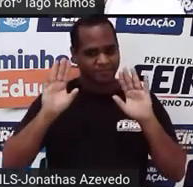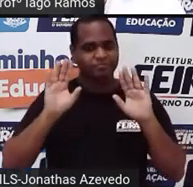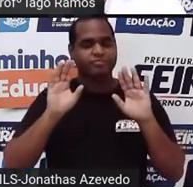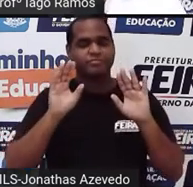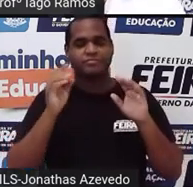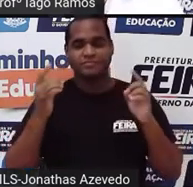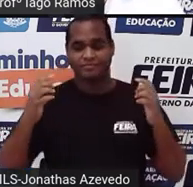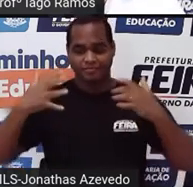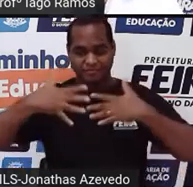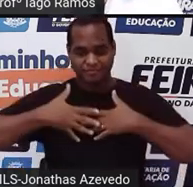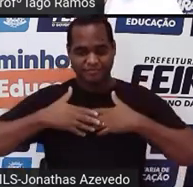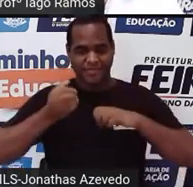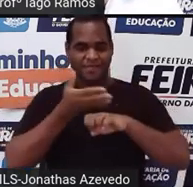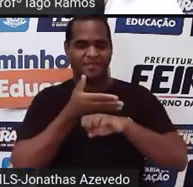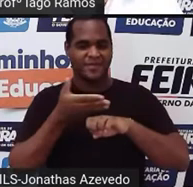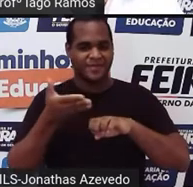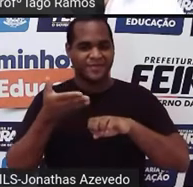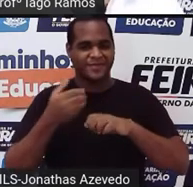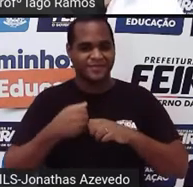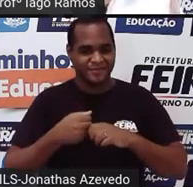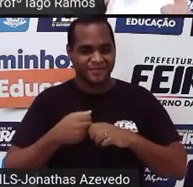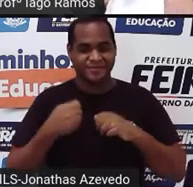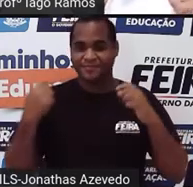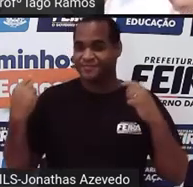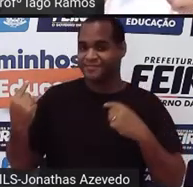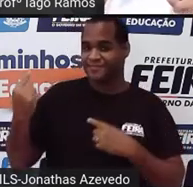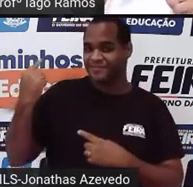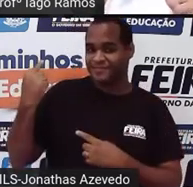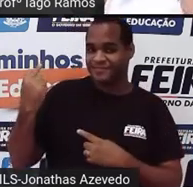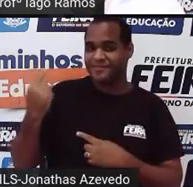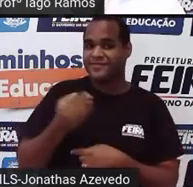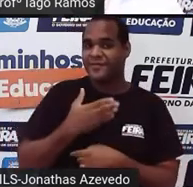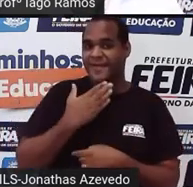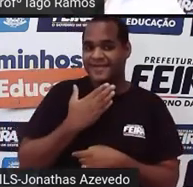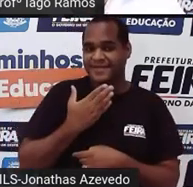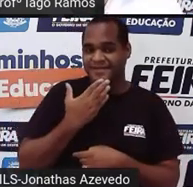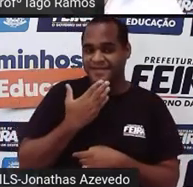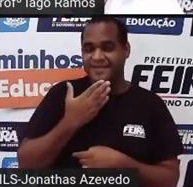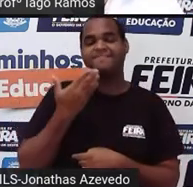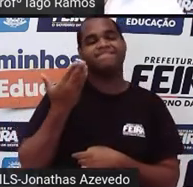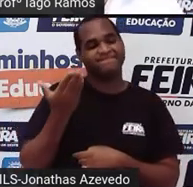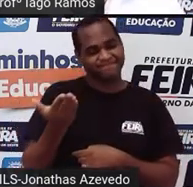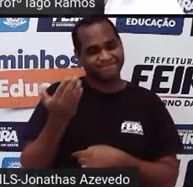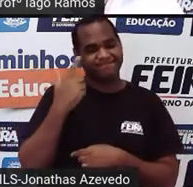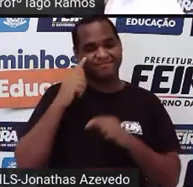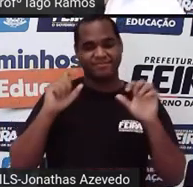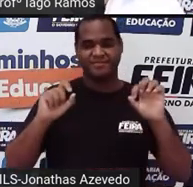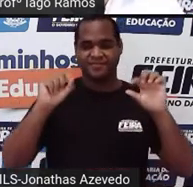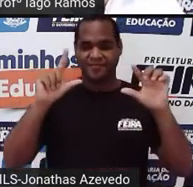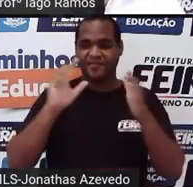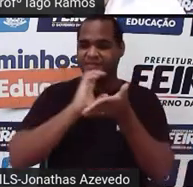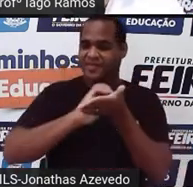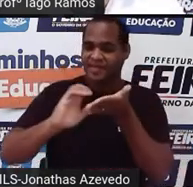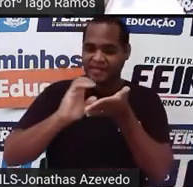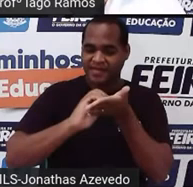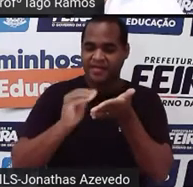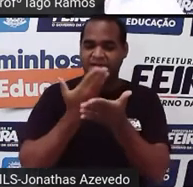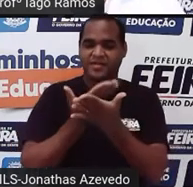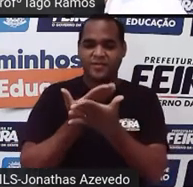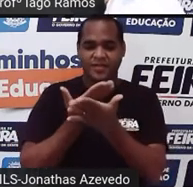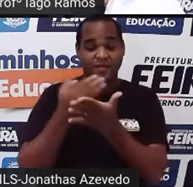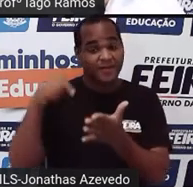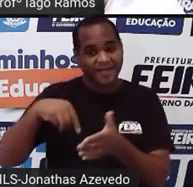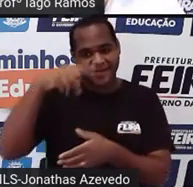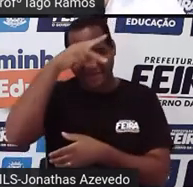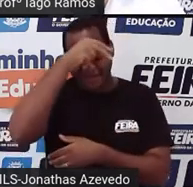cima um jaleco branco e aqui atrás de mim, como sempre, o cartaz da Secretaria Municipal de Educação